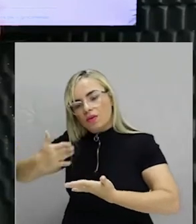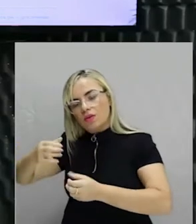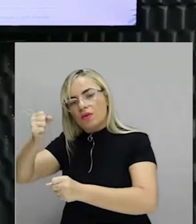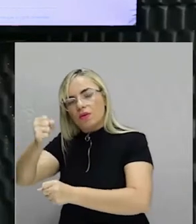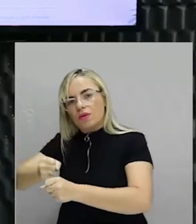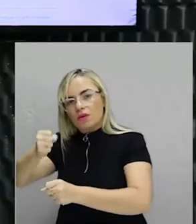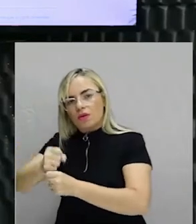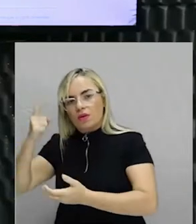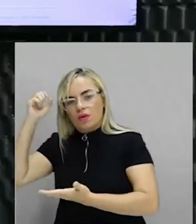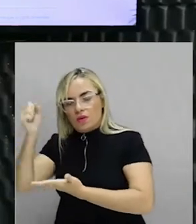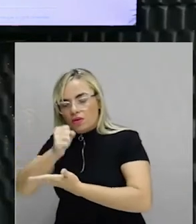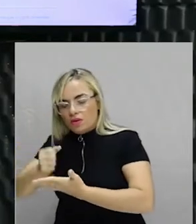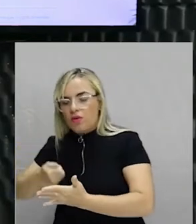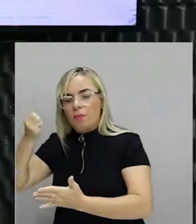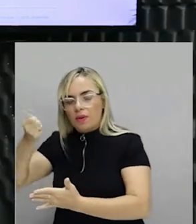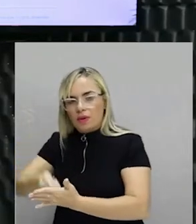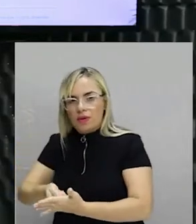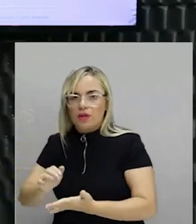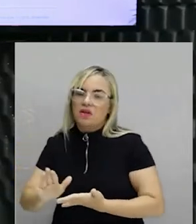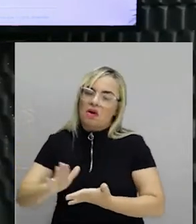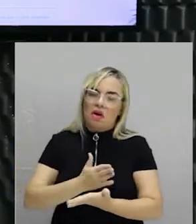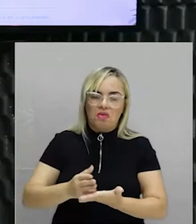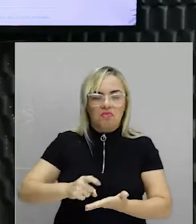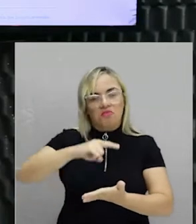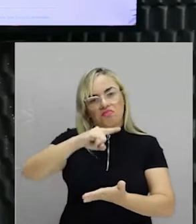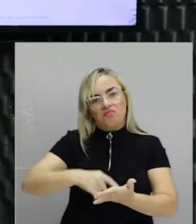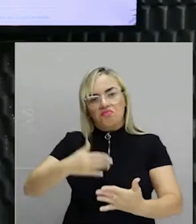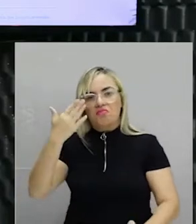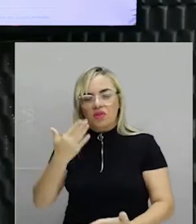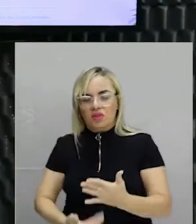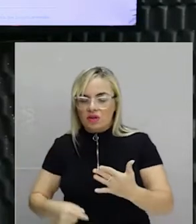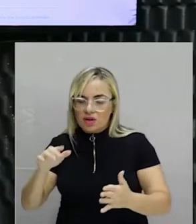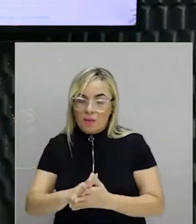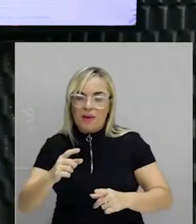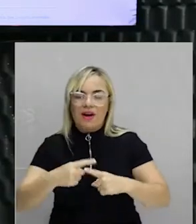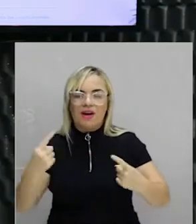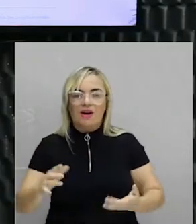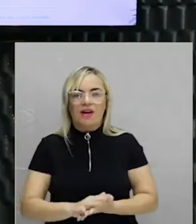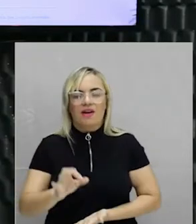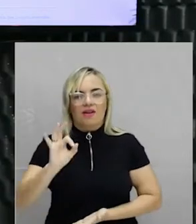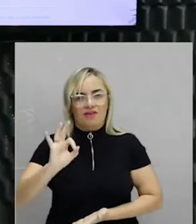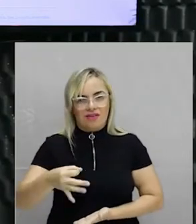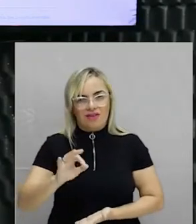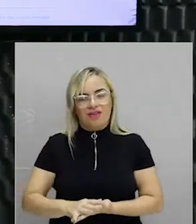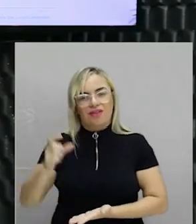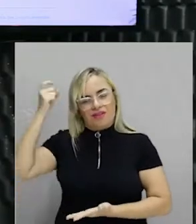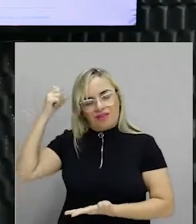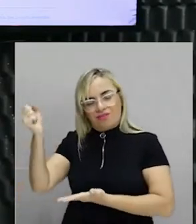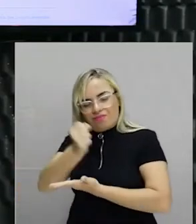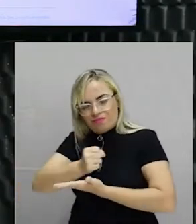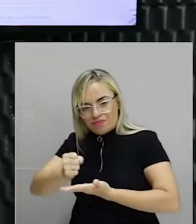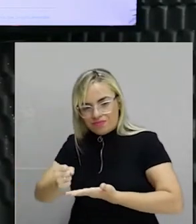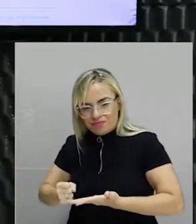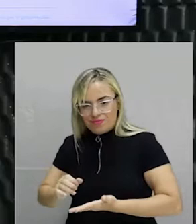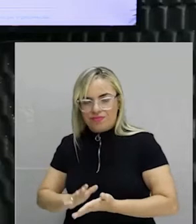pago um valor tal. Mas esses documentos, alguns foram perdidos, e você tem certeza que a obra foi feita por ele, outras não. Então, no que trata